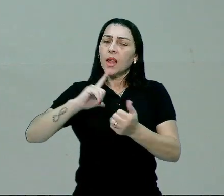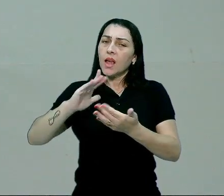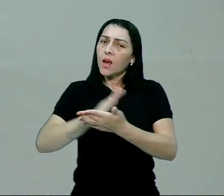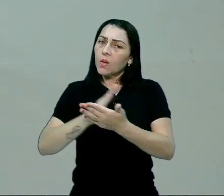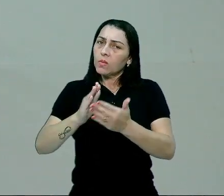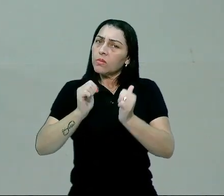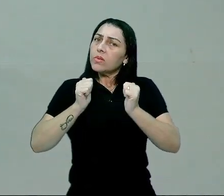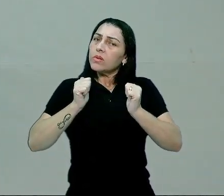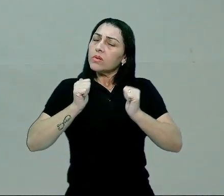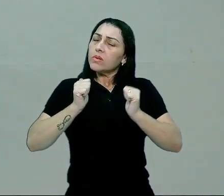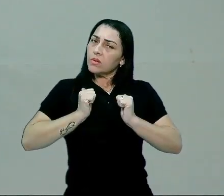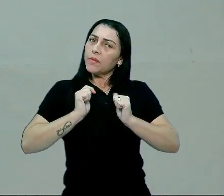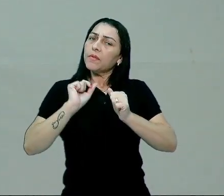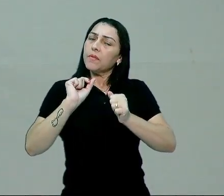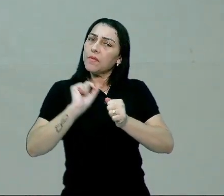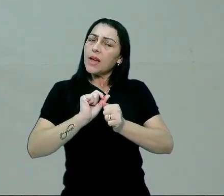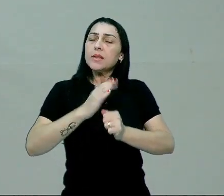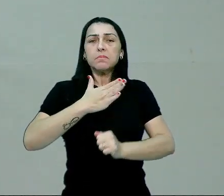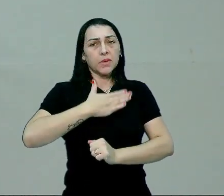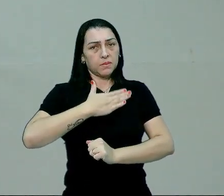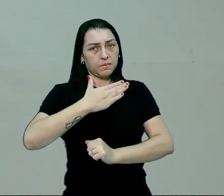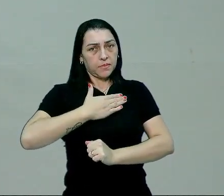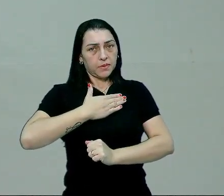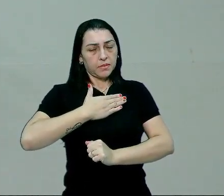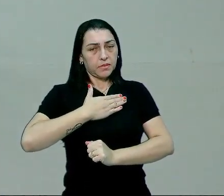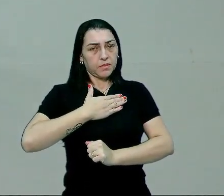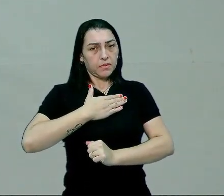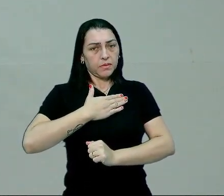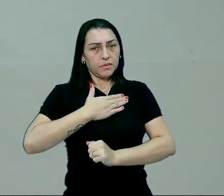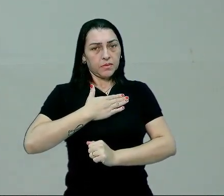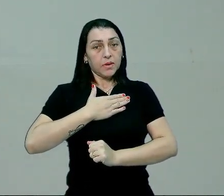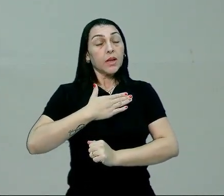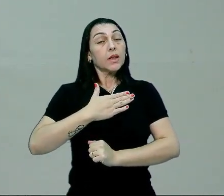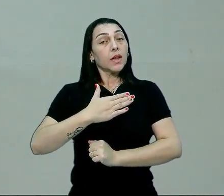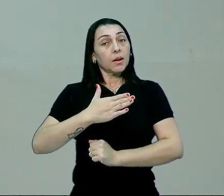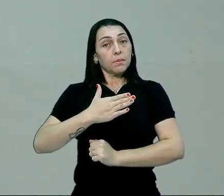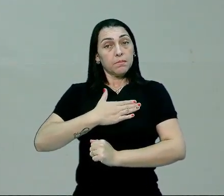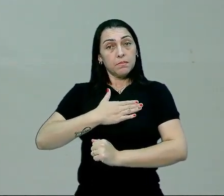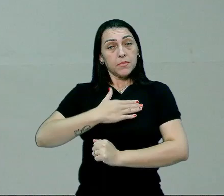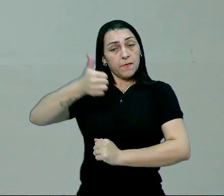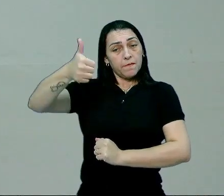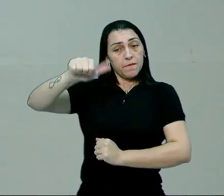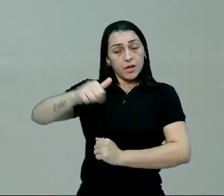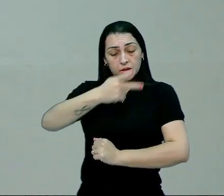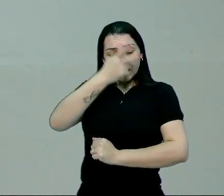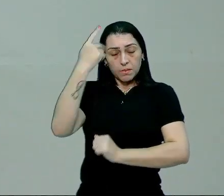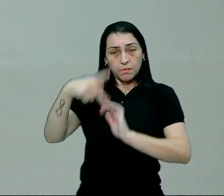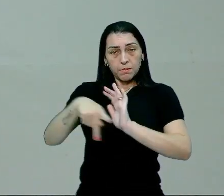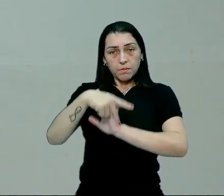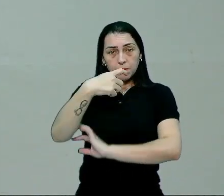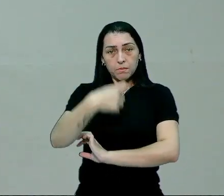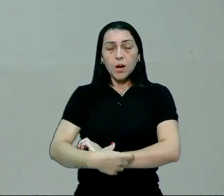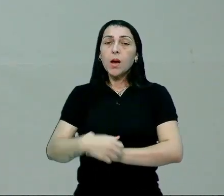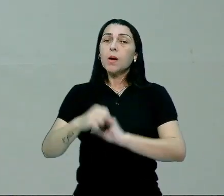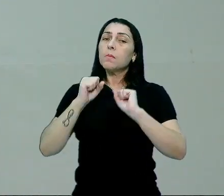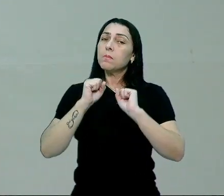comportamento. Faça isso pra mim. E na minha avaliação pessoal, eu posso muito bem